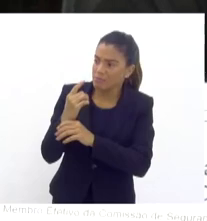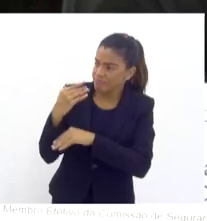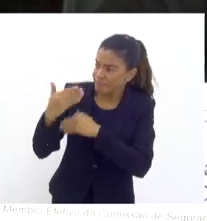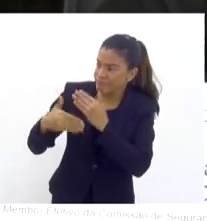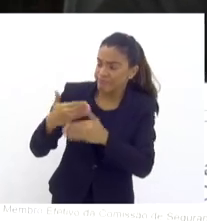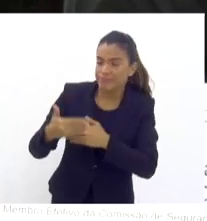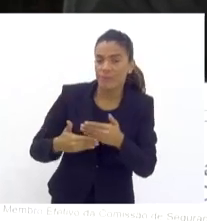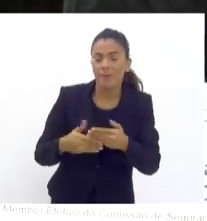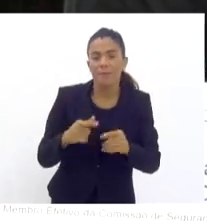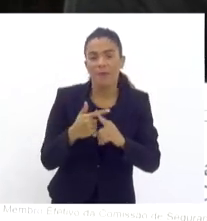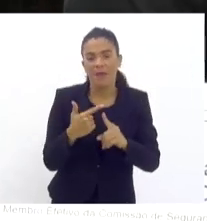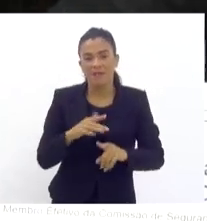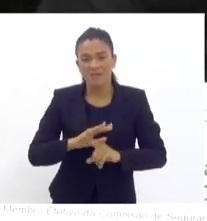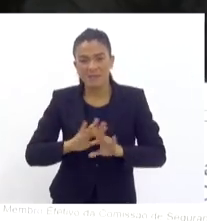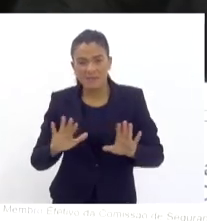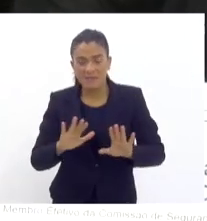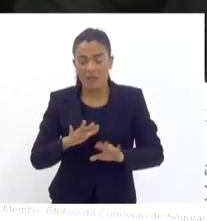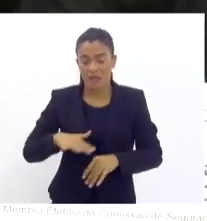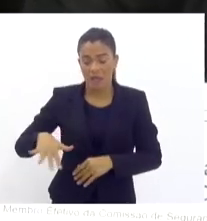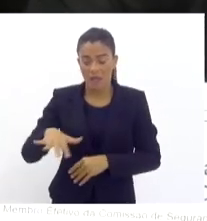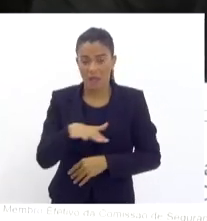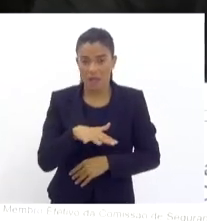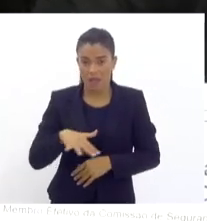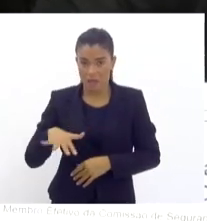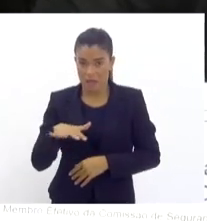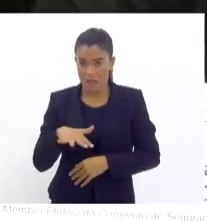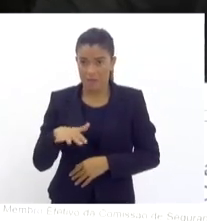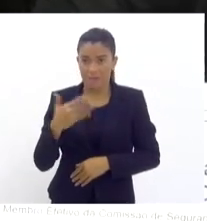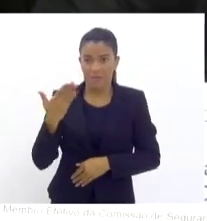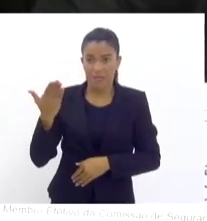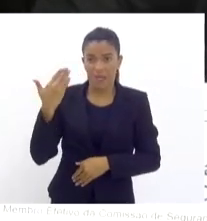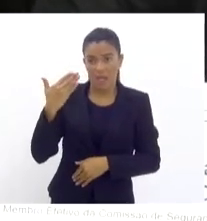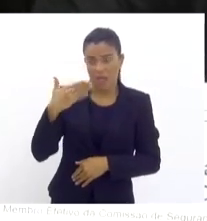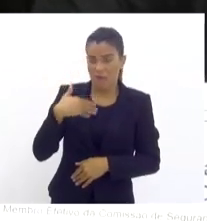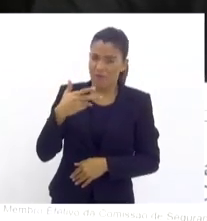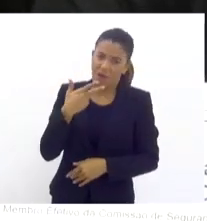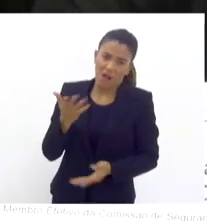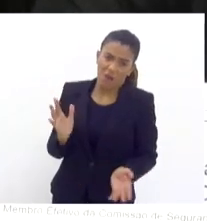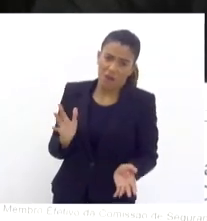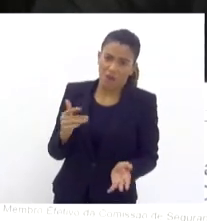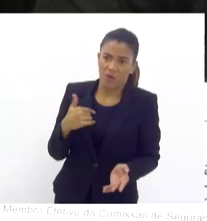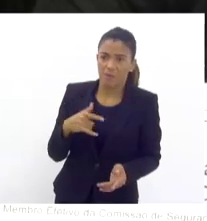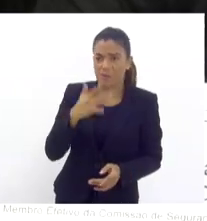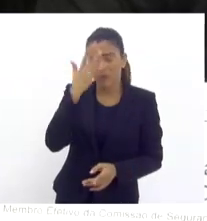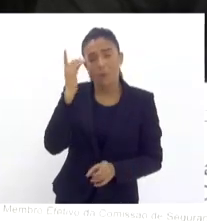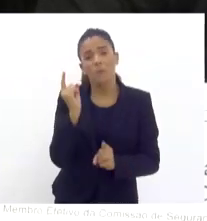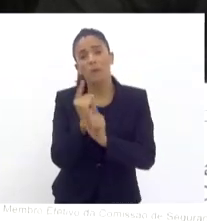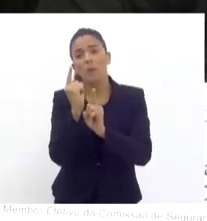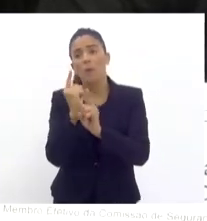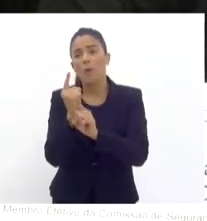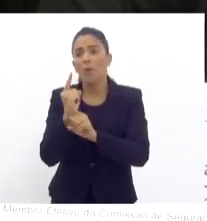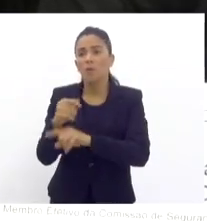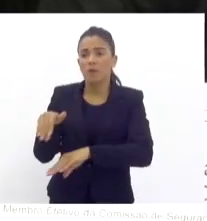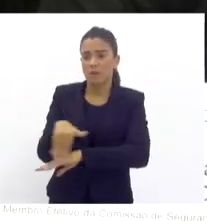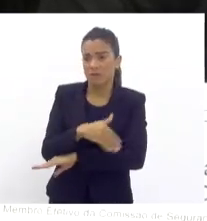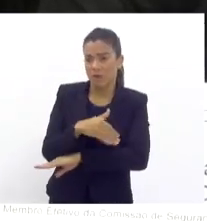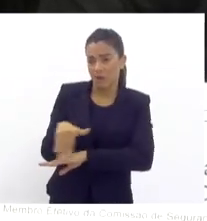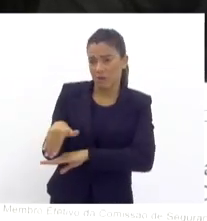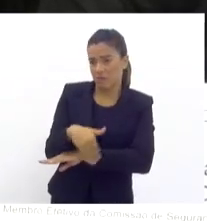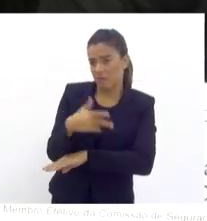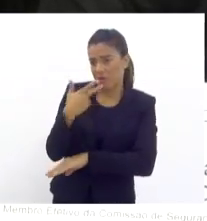mas aquela área que a gente conseguia andar. Eu digo por mim, eu ando, quem me encontra, me vê, não vou aqui fazer